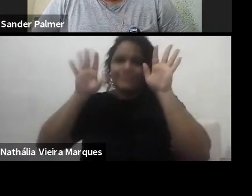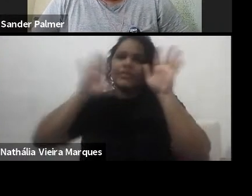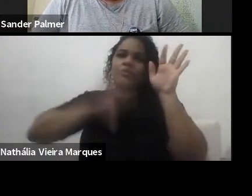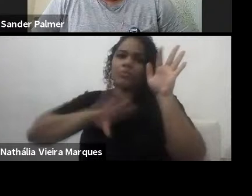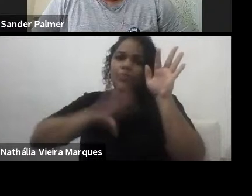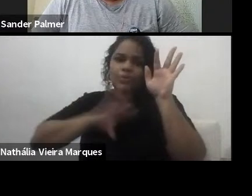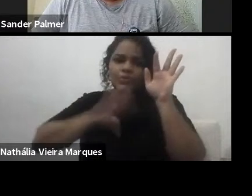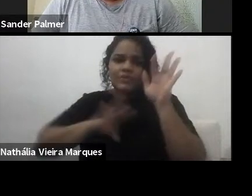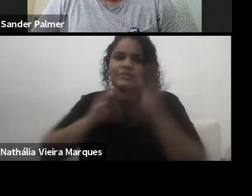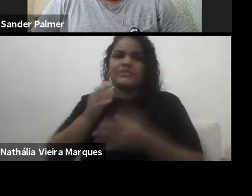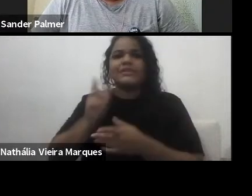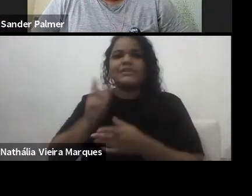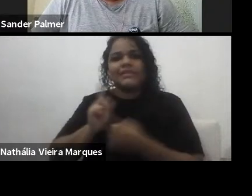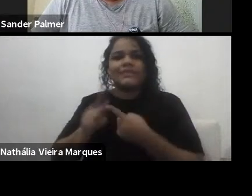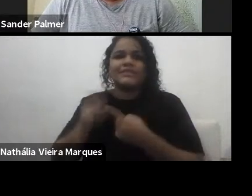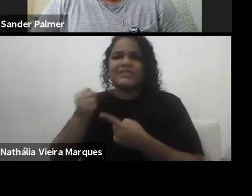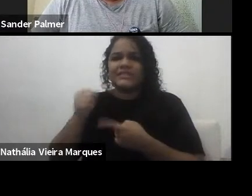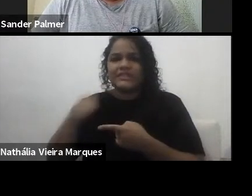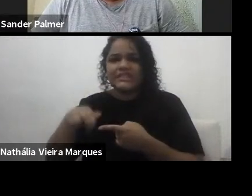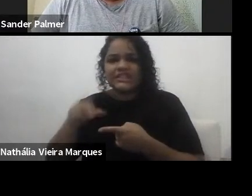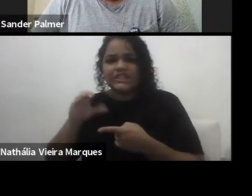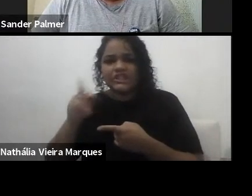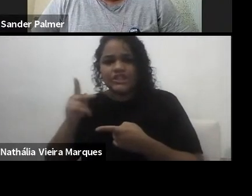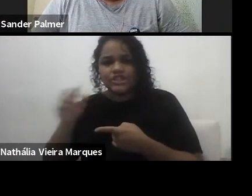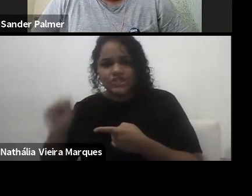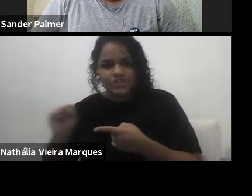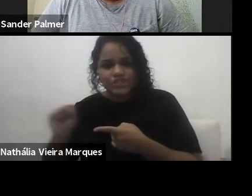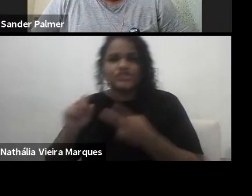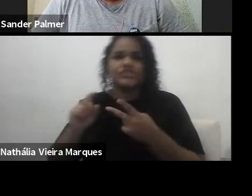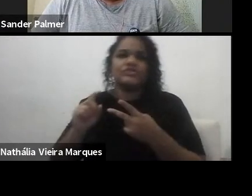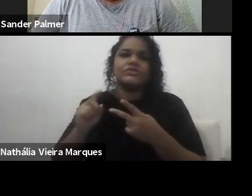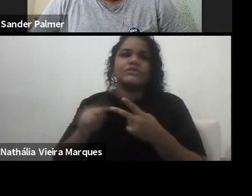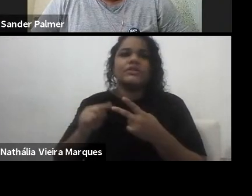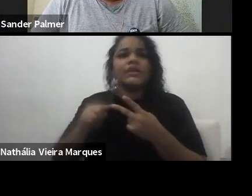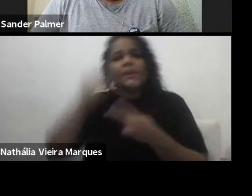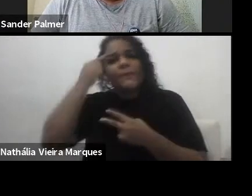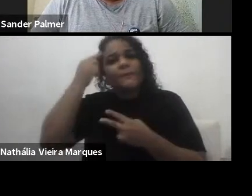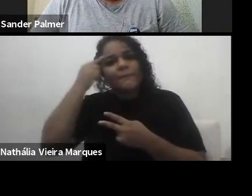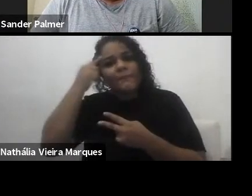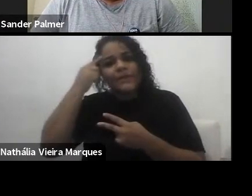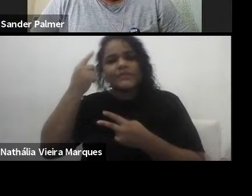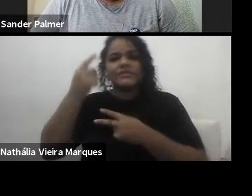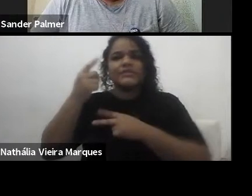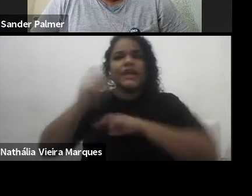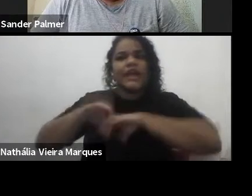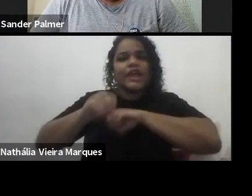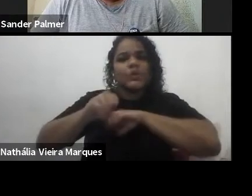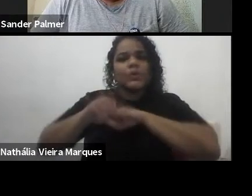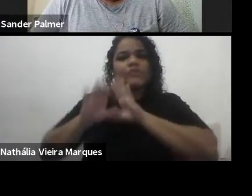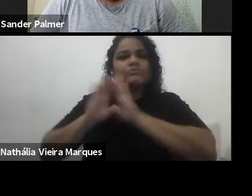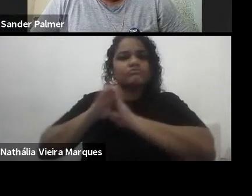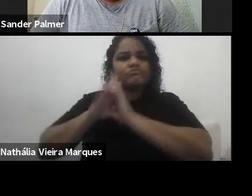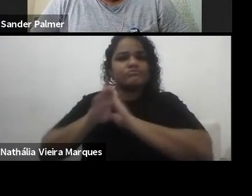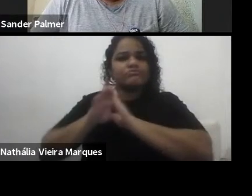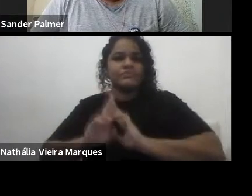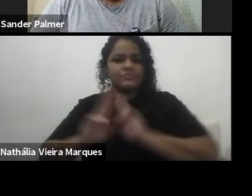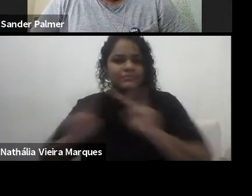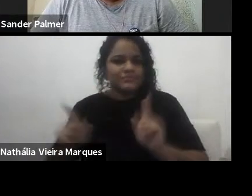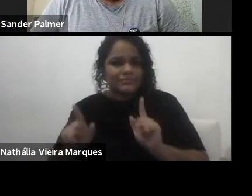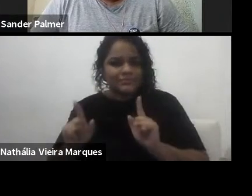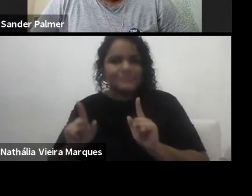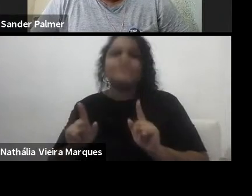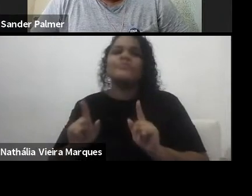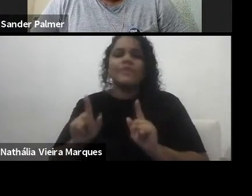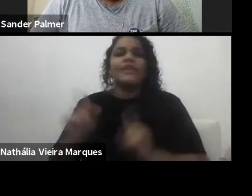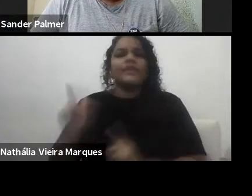Sanches vai trazer uma ideia de educação muito diferenciada, quer dizer, você tem pessoas que estão